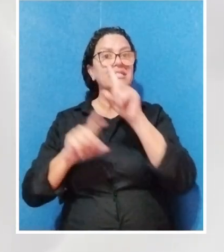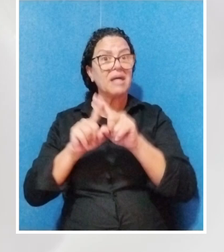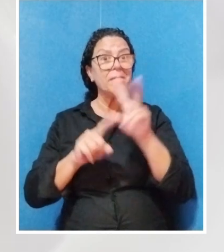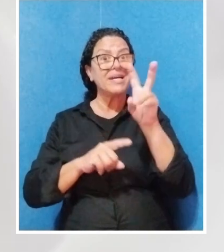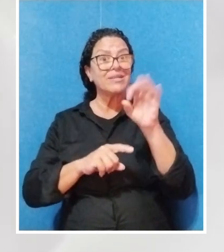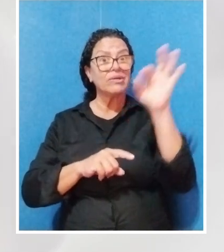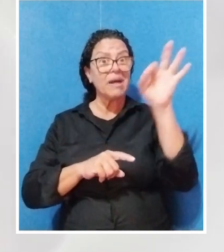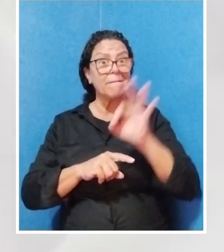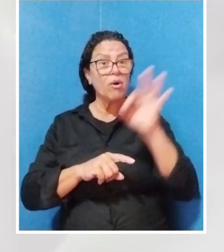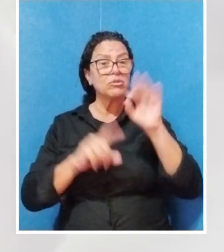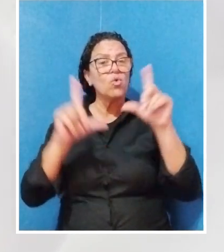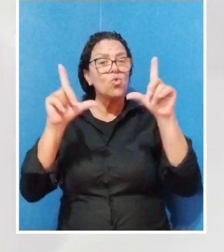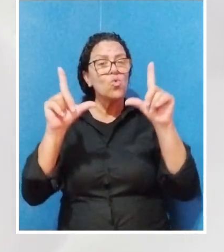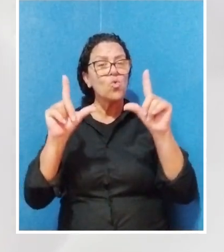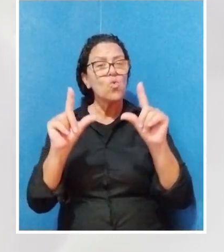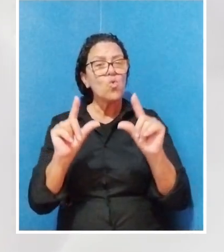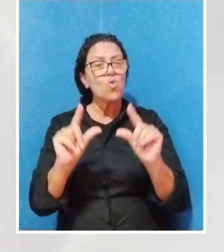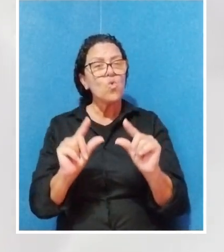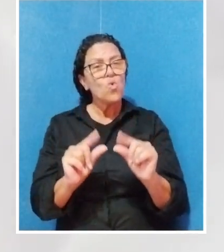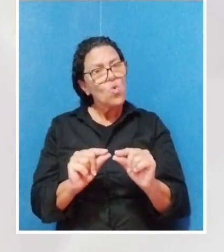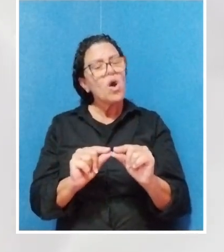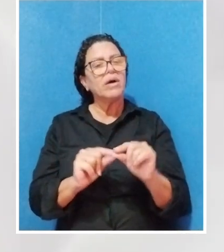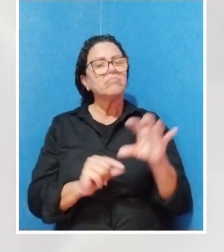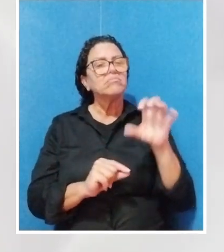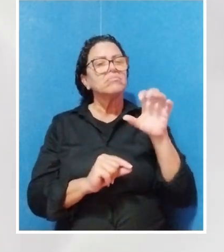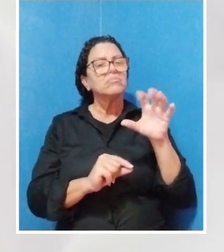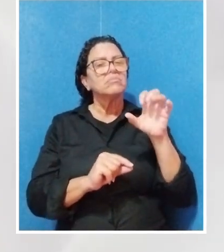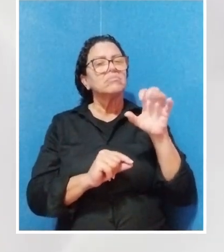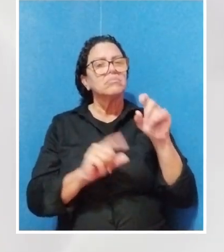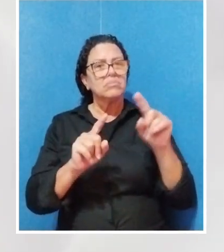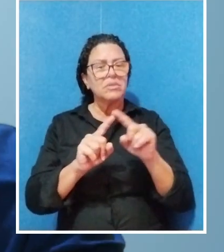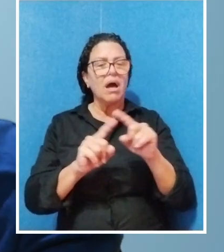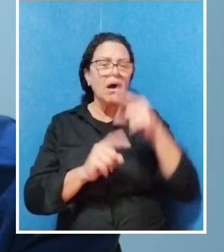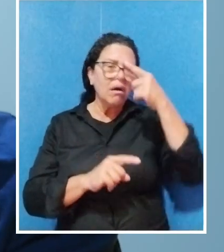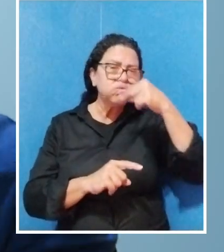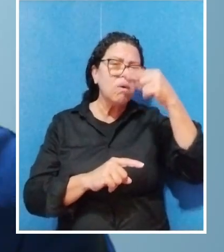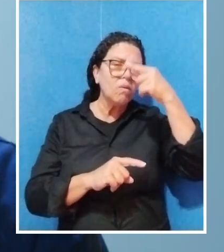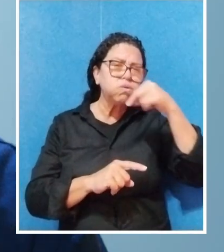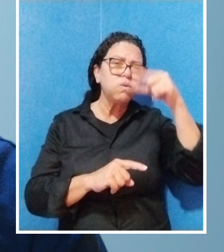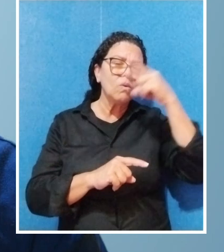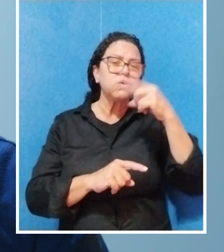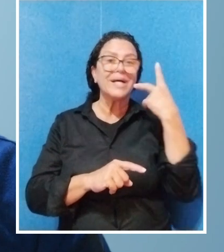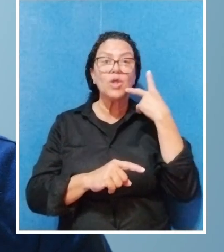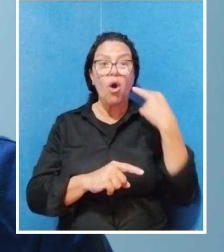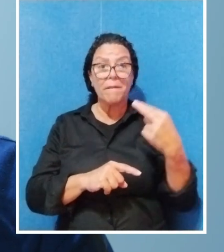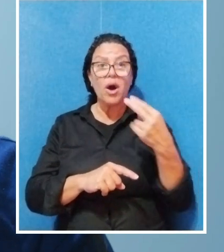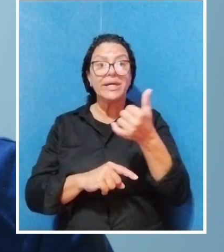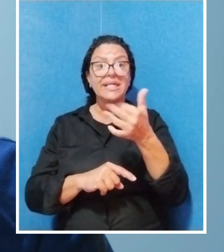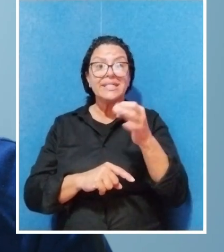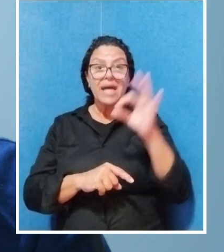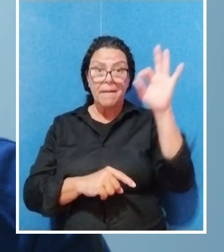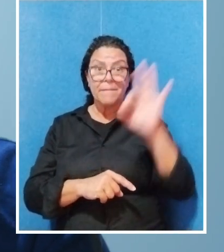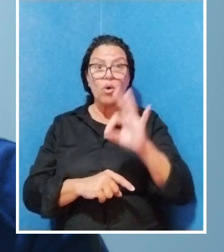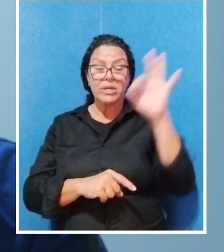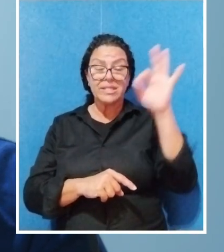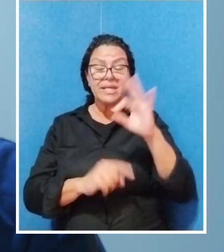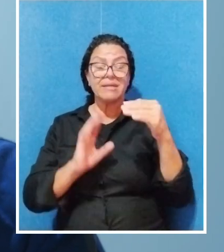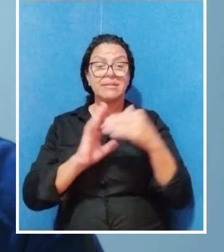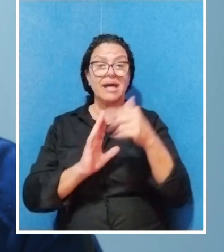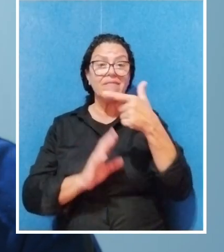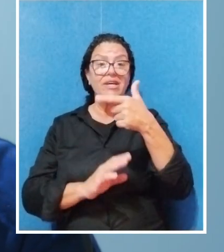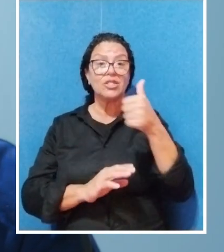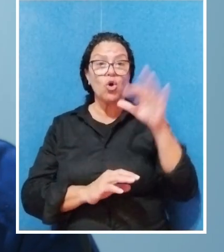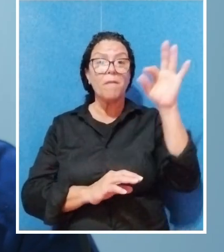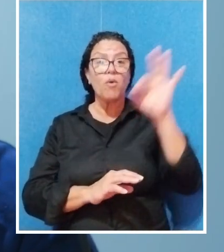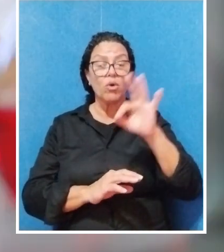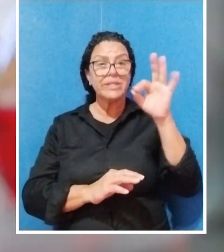50% e pode reduzir o risco de doenças respiratórias, como o resfriado comum, em 16% a